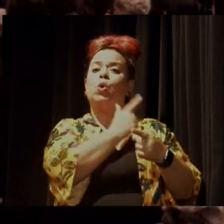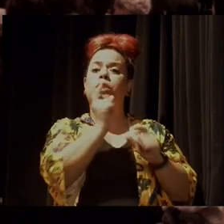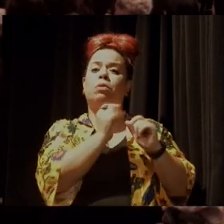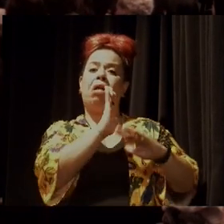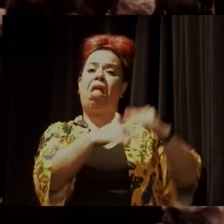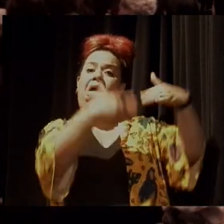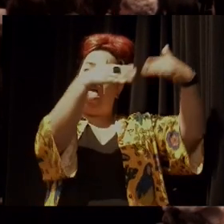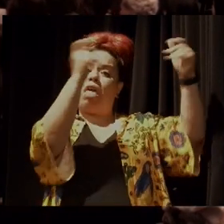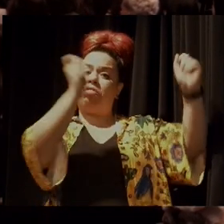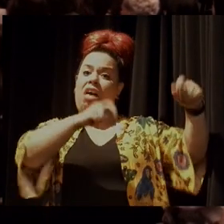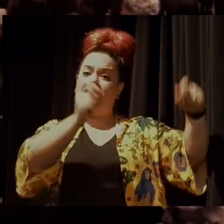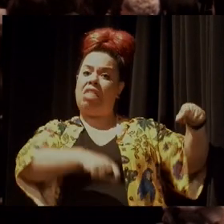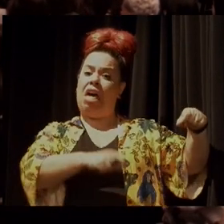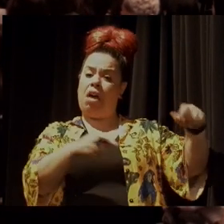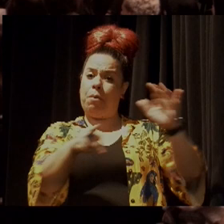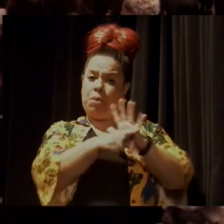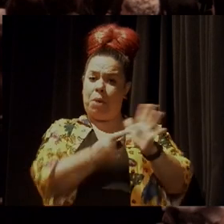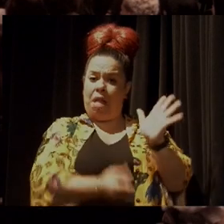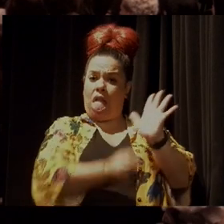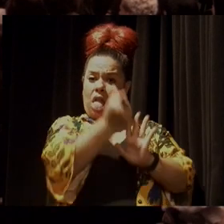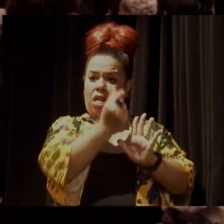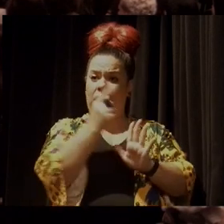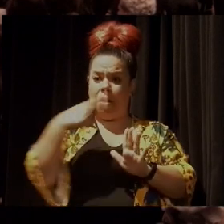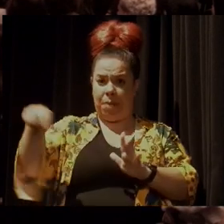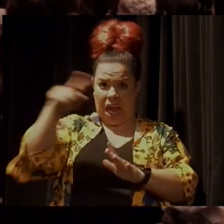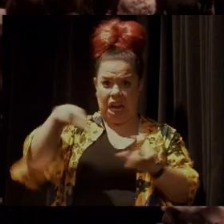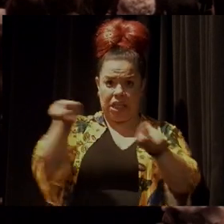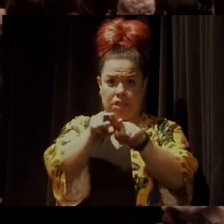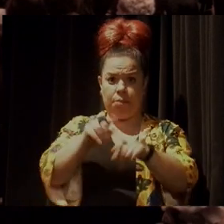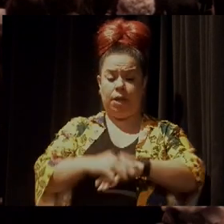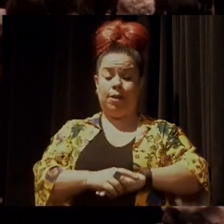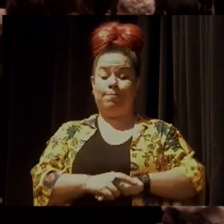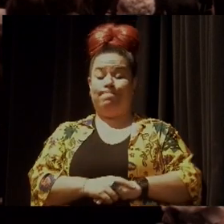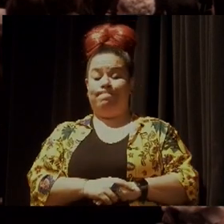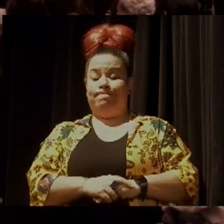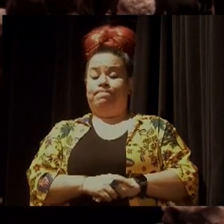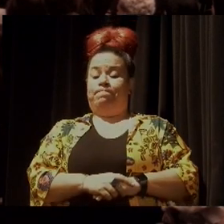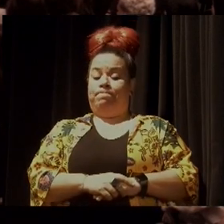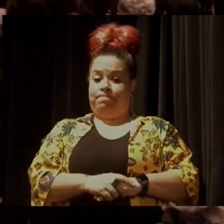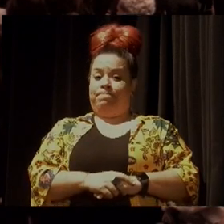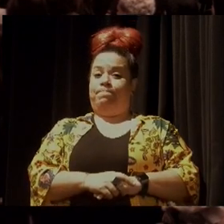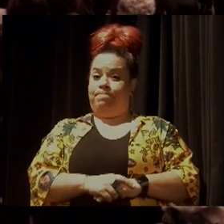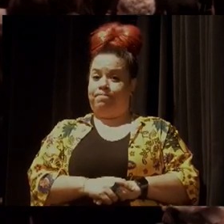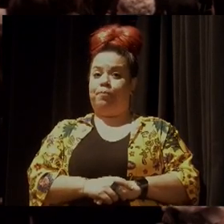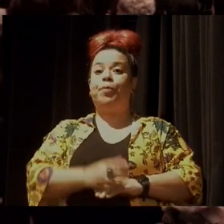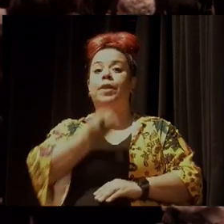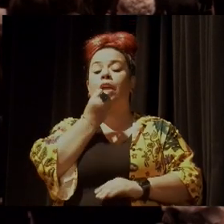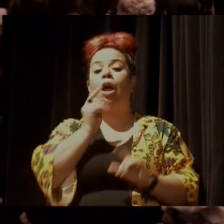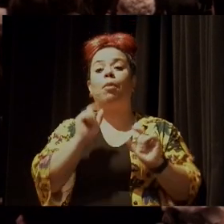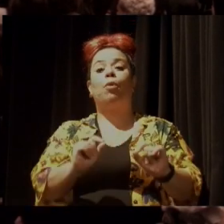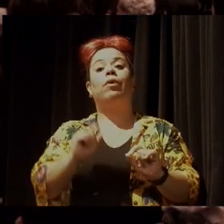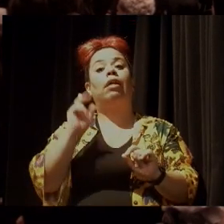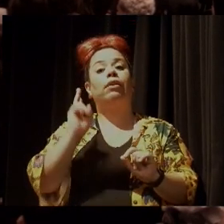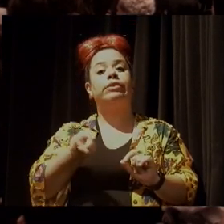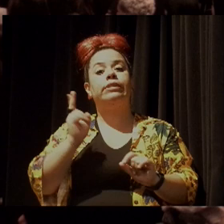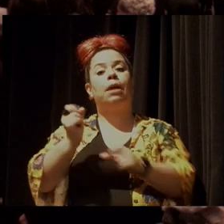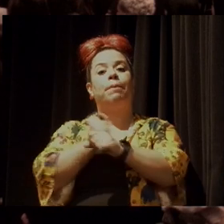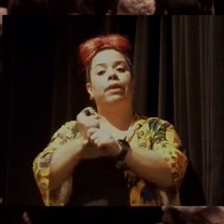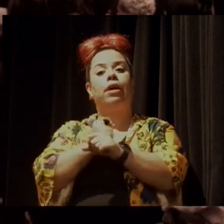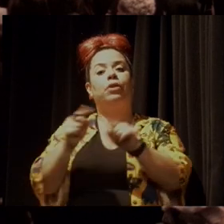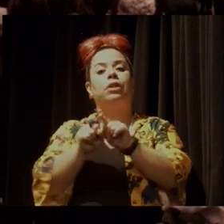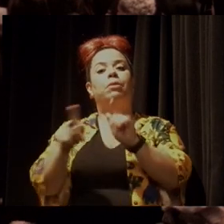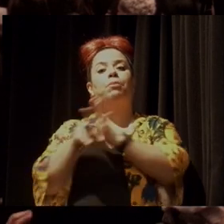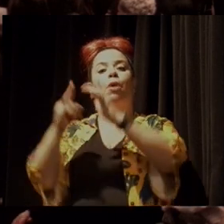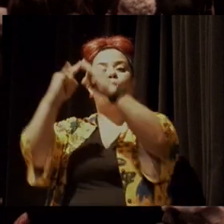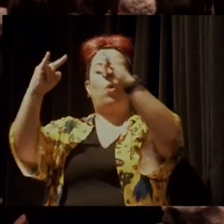de progresso e desenvolvimento para os povos indígenas. É bom que, a cada ano, o acampamento Terra Livre, que